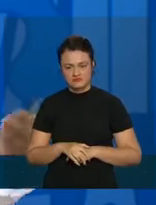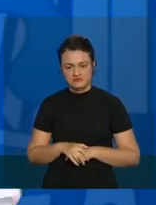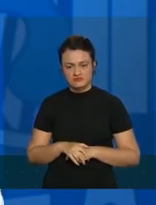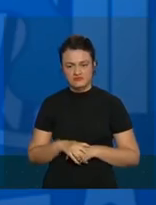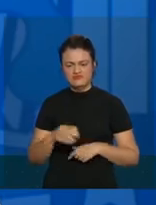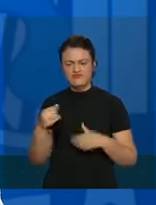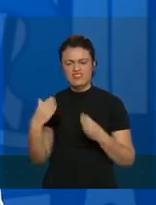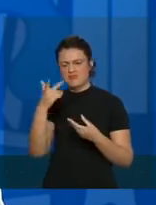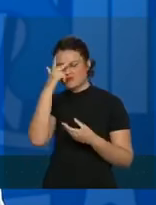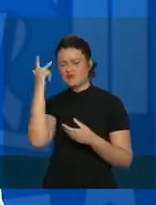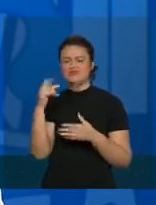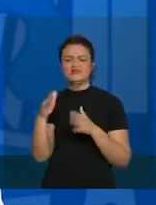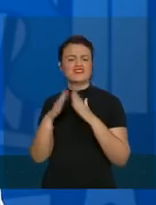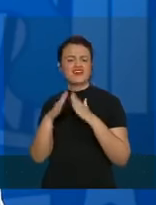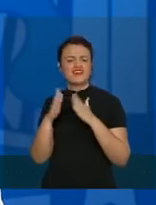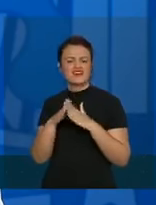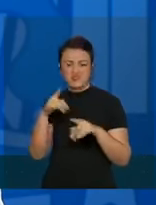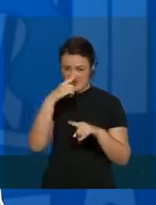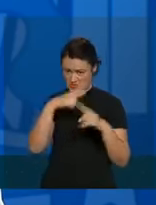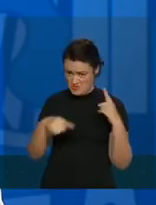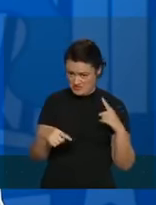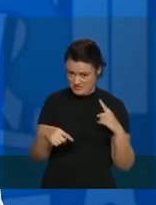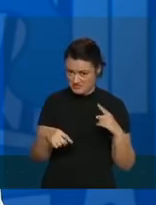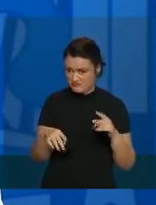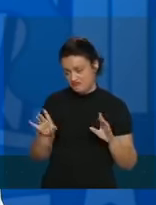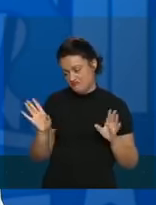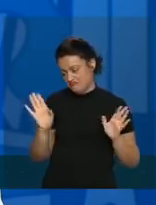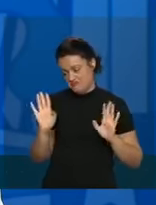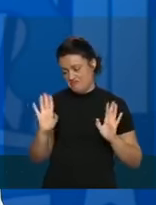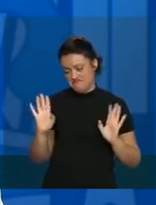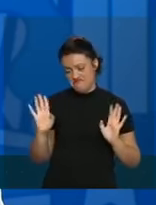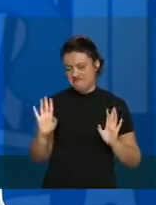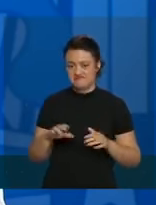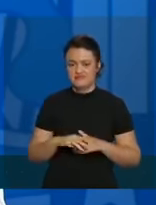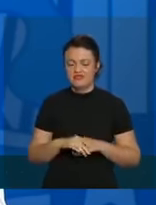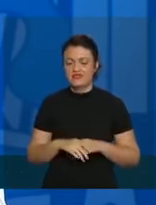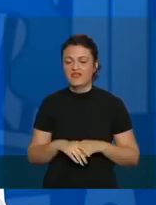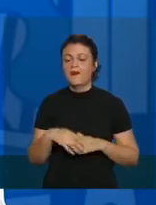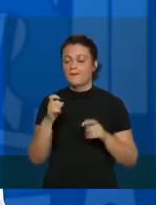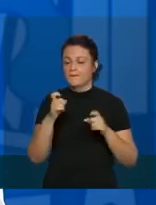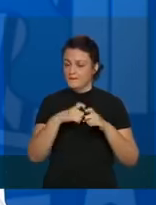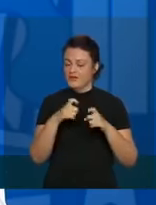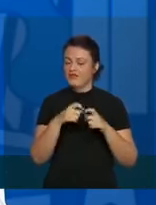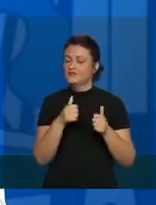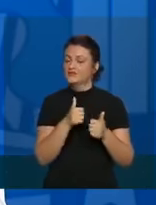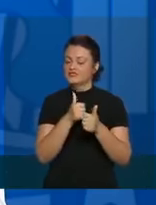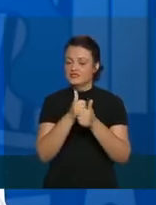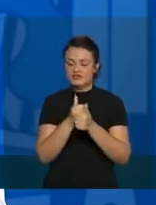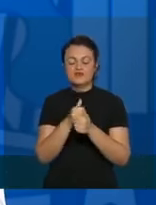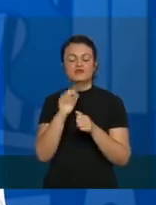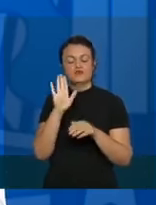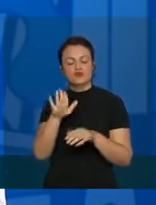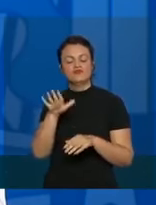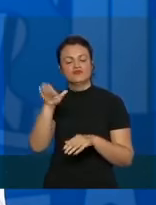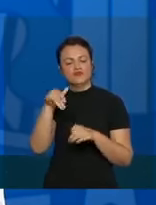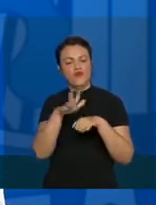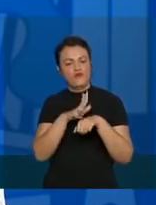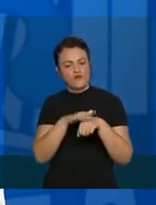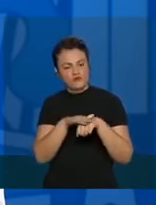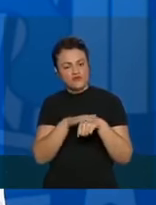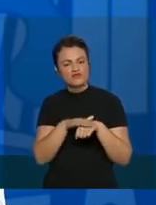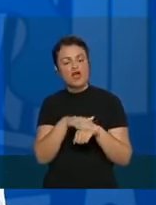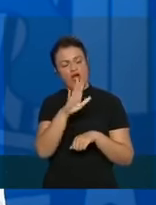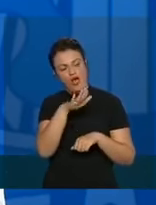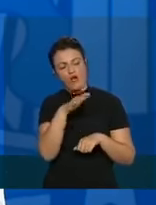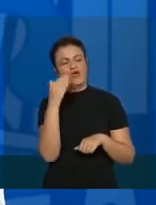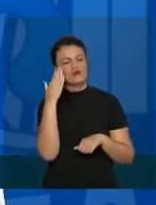pessoa lá que está na casa dela, é proibido? Não, não é proibido, não. O médico assistente, ele pode conversar com o doente, e falar assim, olha, eu